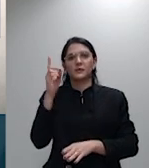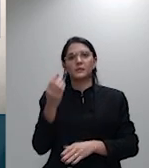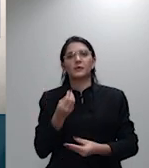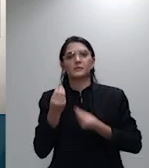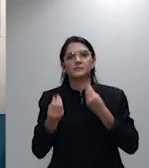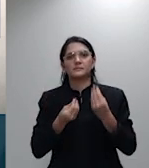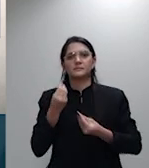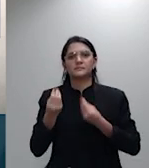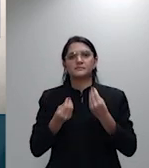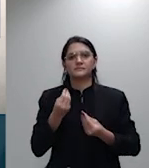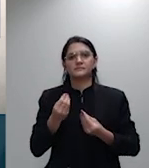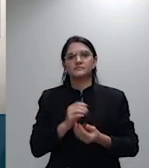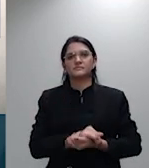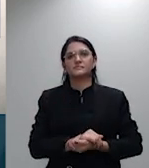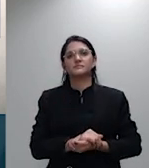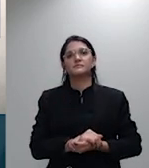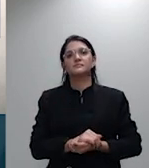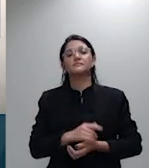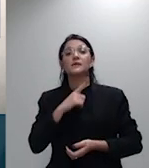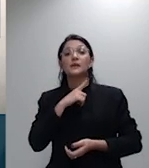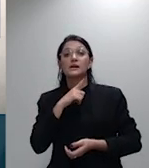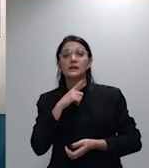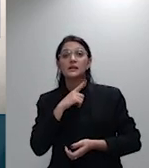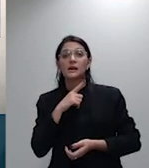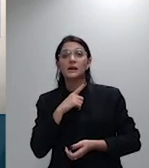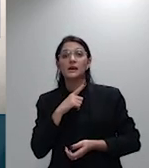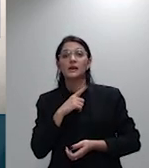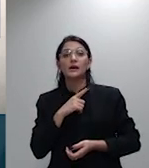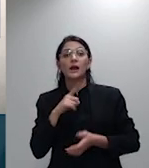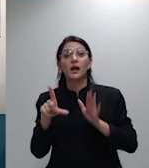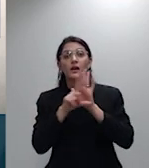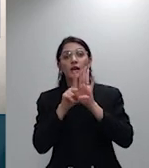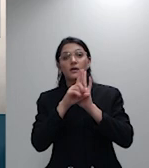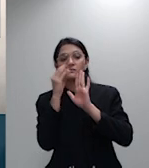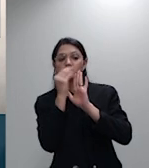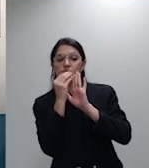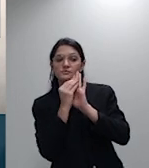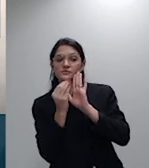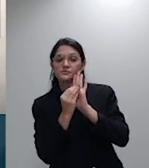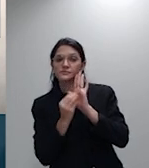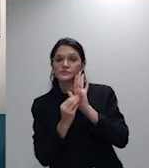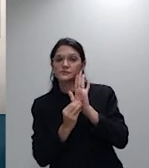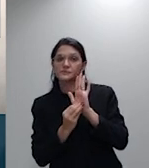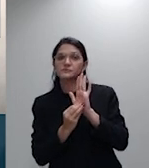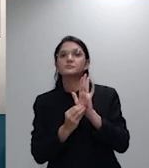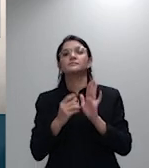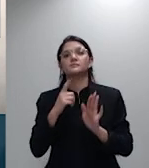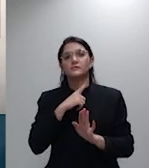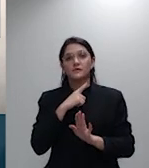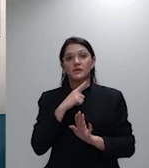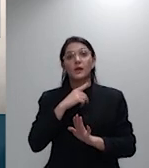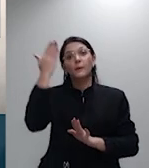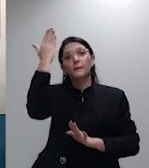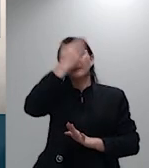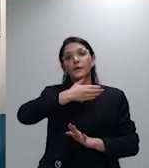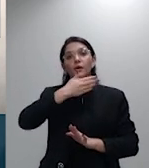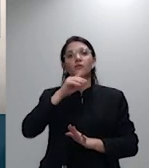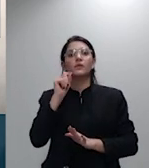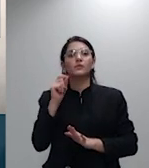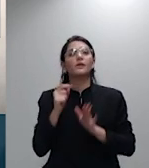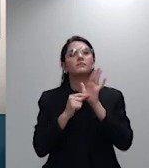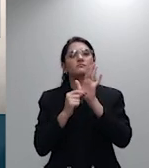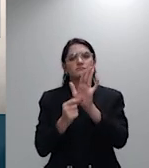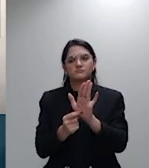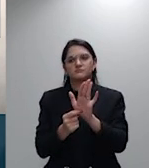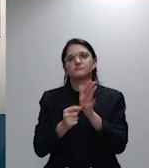legítimos, ainda que não especificados em lei, para provar a verdade dos fatos em que se funda o pedido